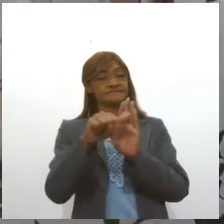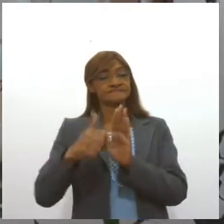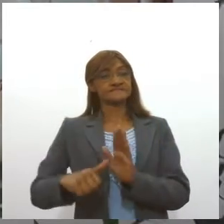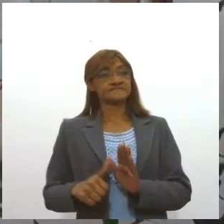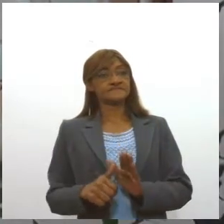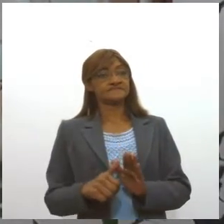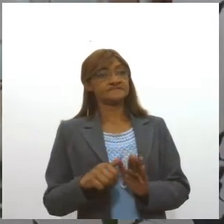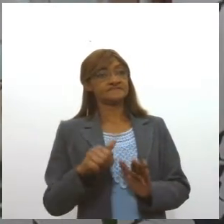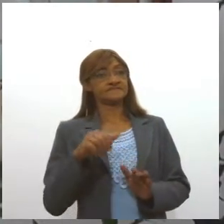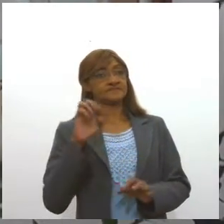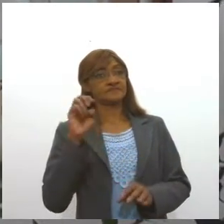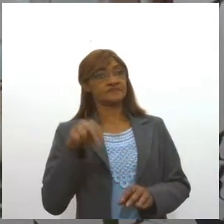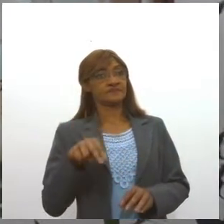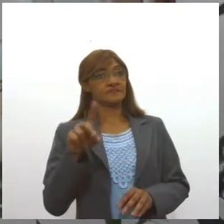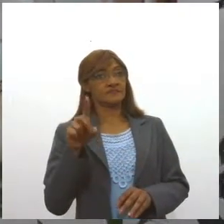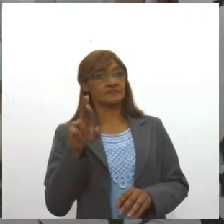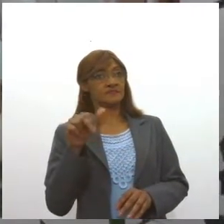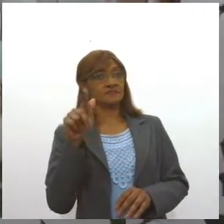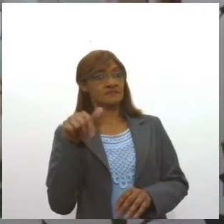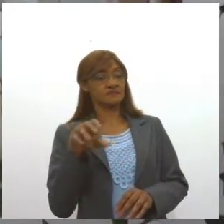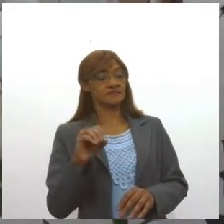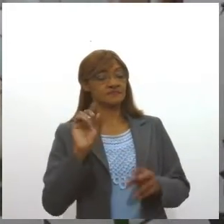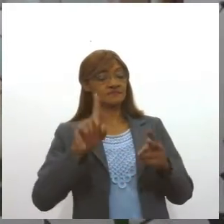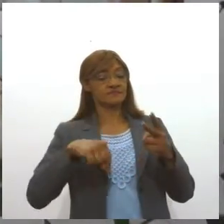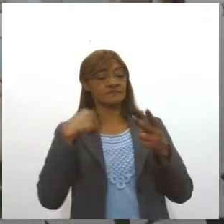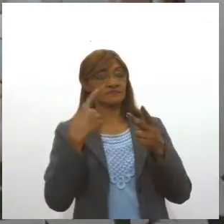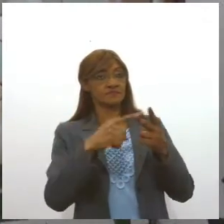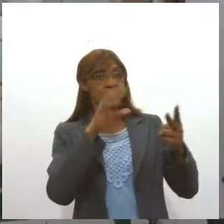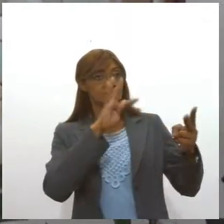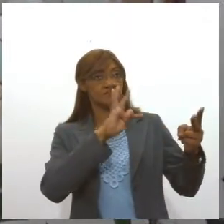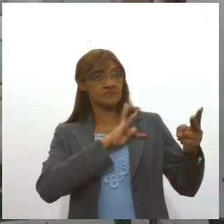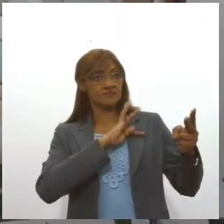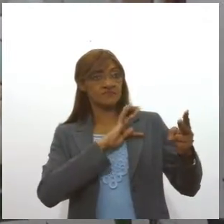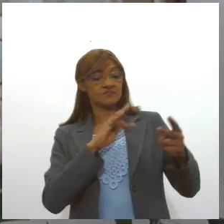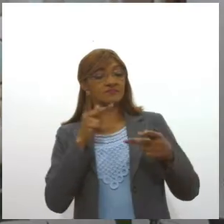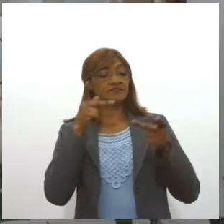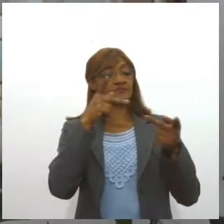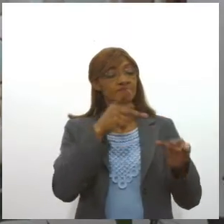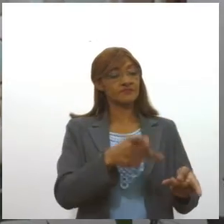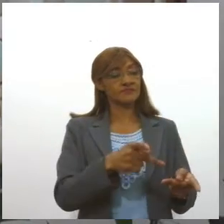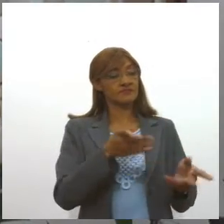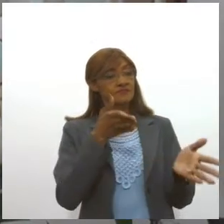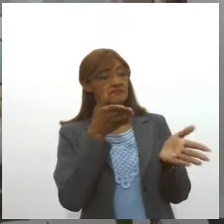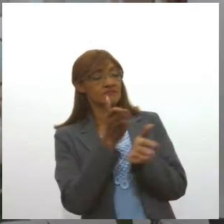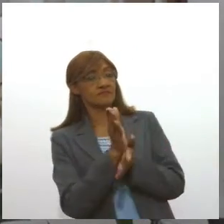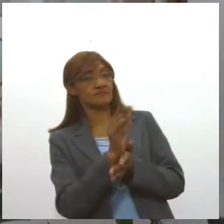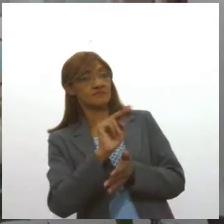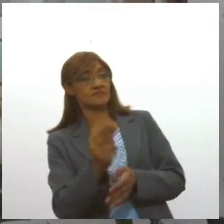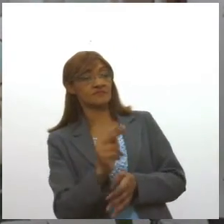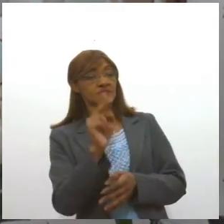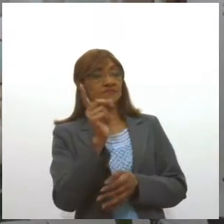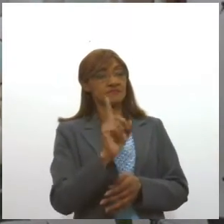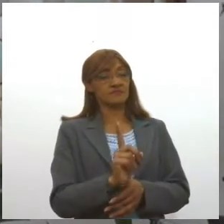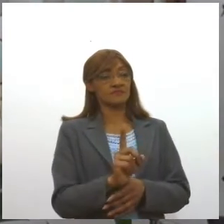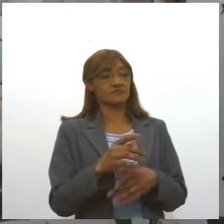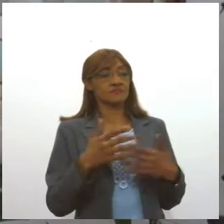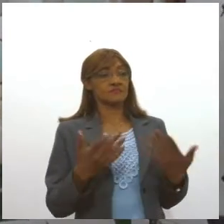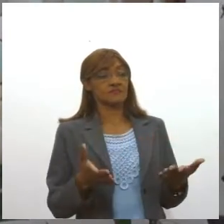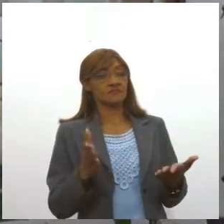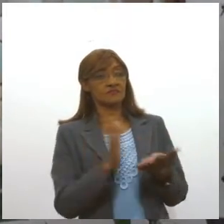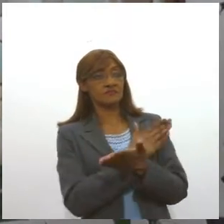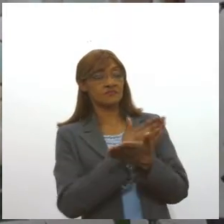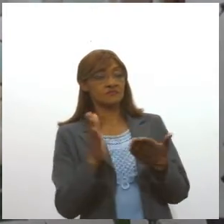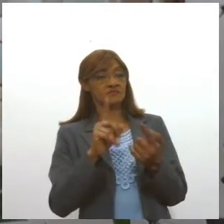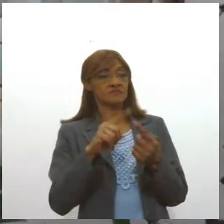A partir daí é feito um parecer técnico, dizendo se foi aprovado, se foi aprovado com restrição, ou se foi